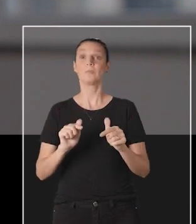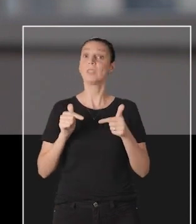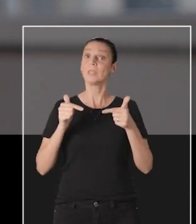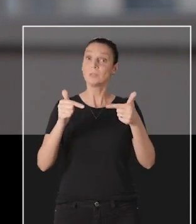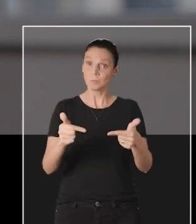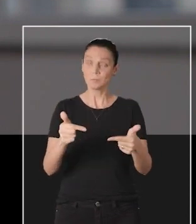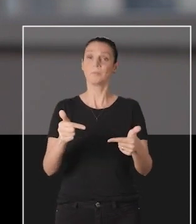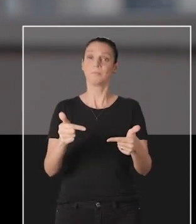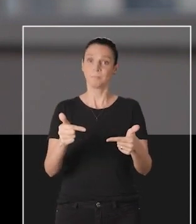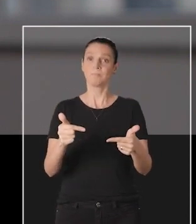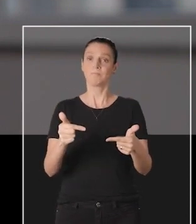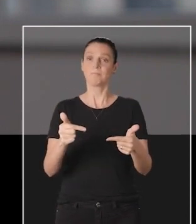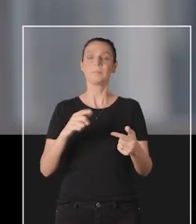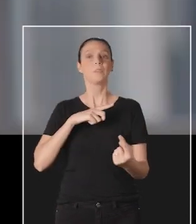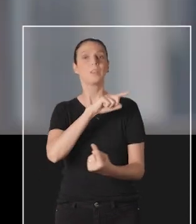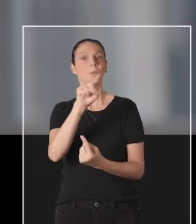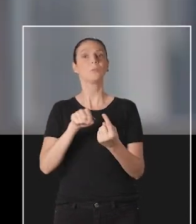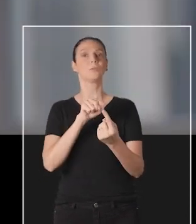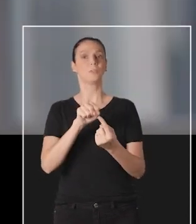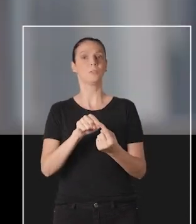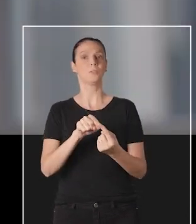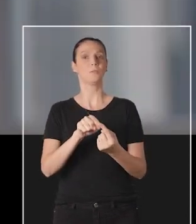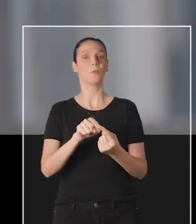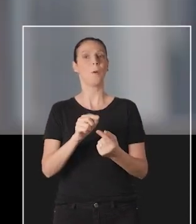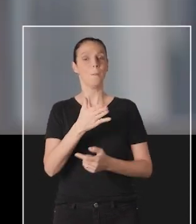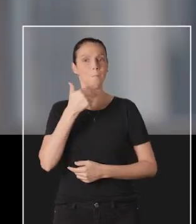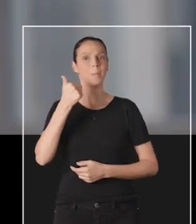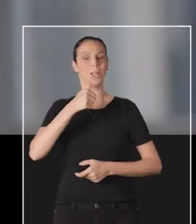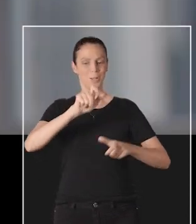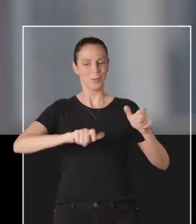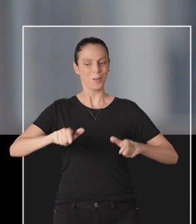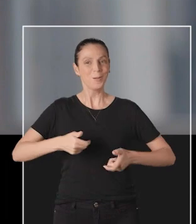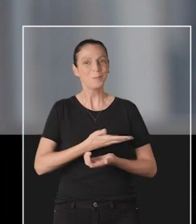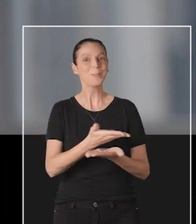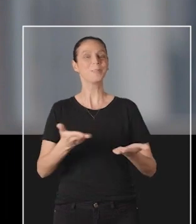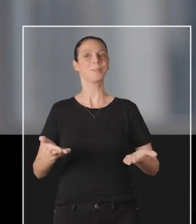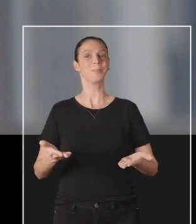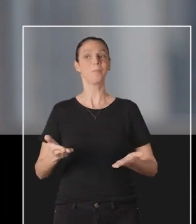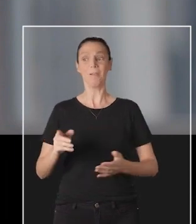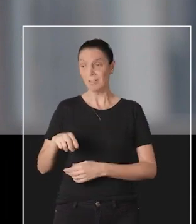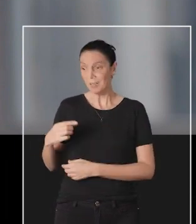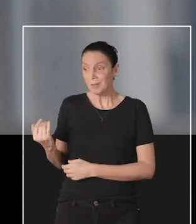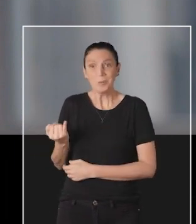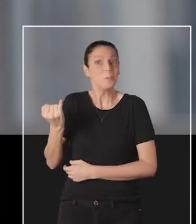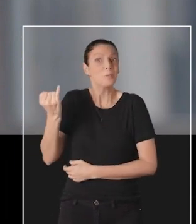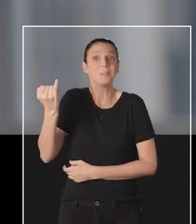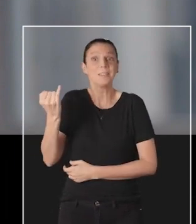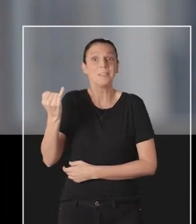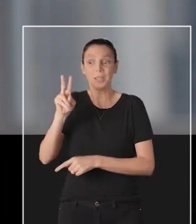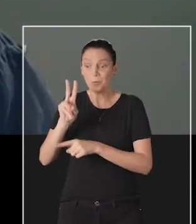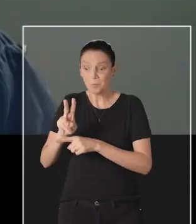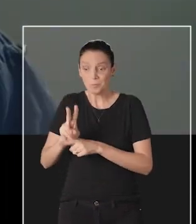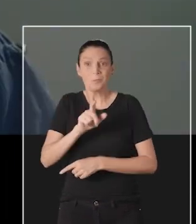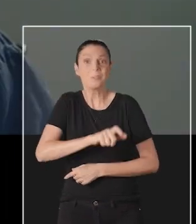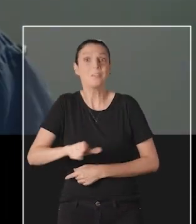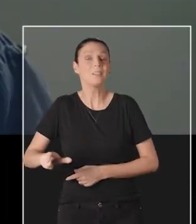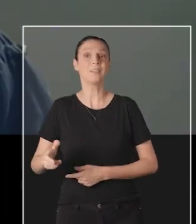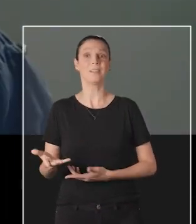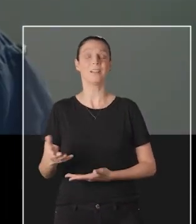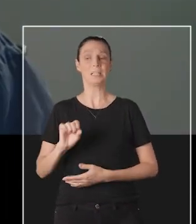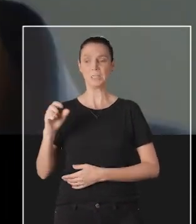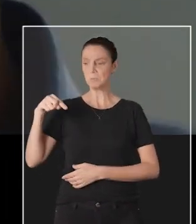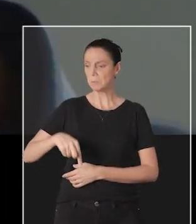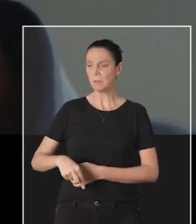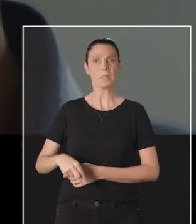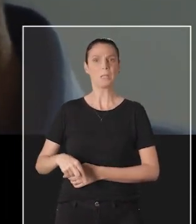Sempre estar focado em ações que busquem o melhor para a vida das pessoas. Que é aquilo que